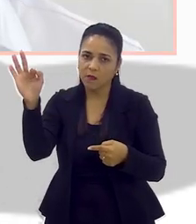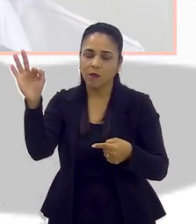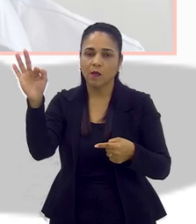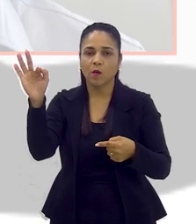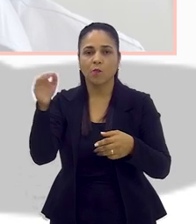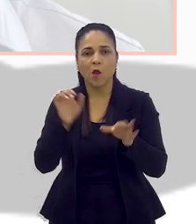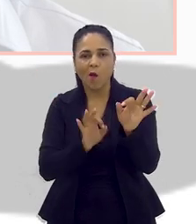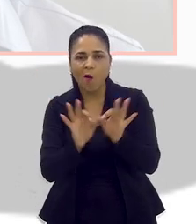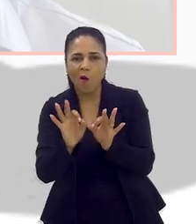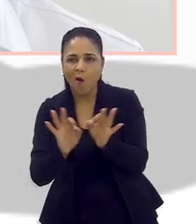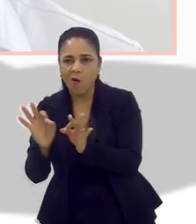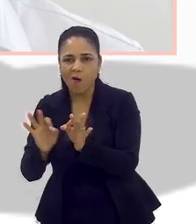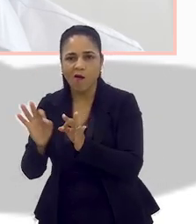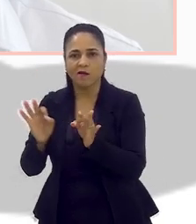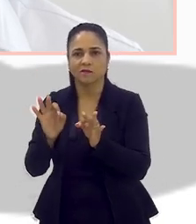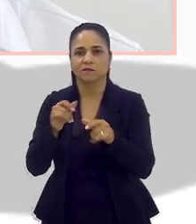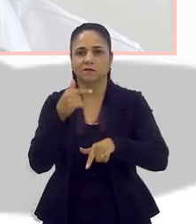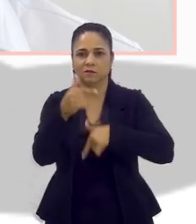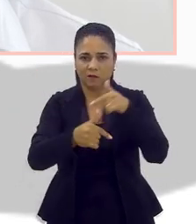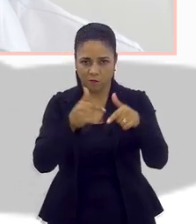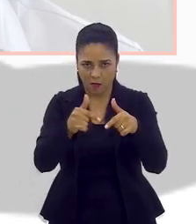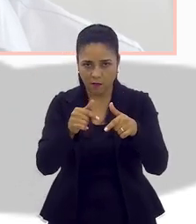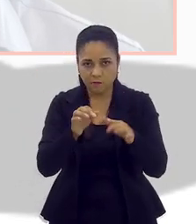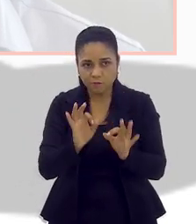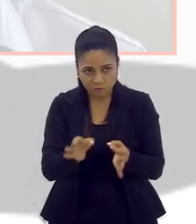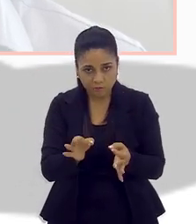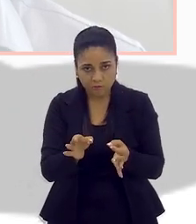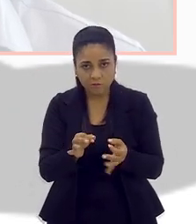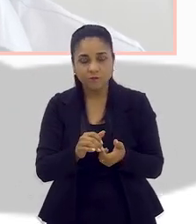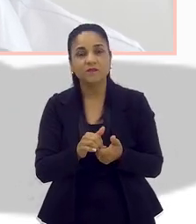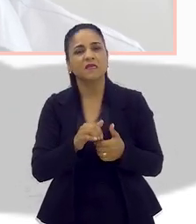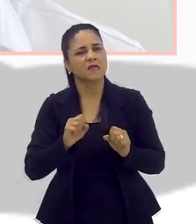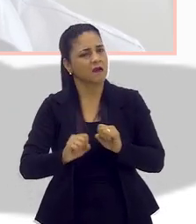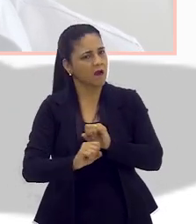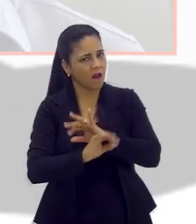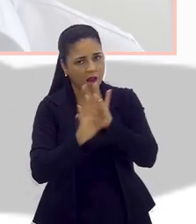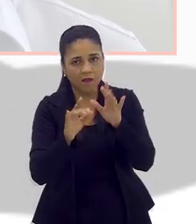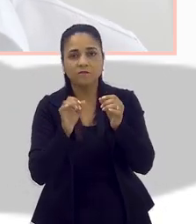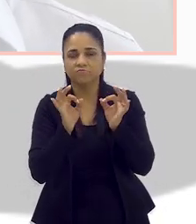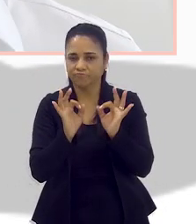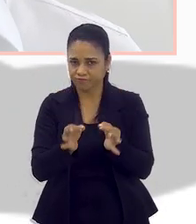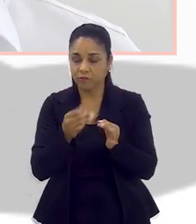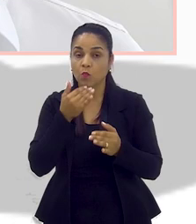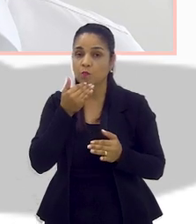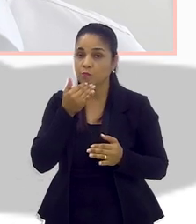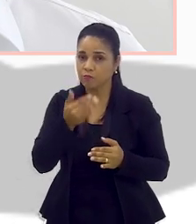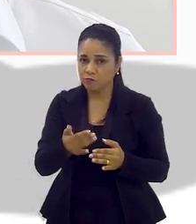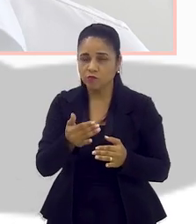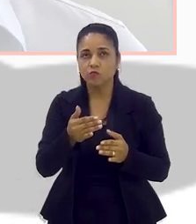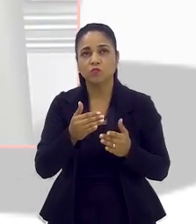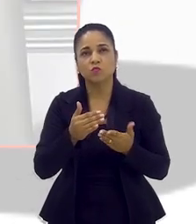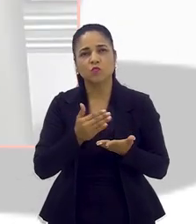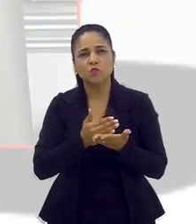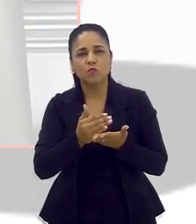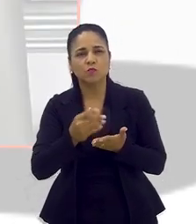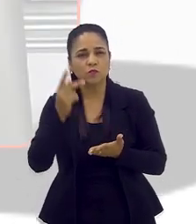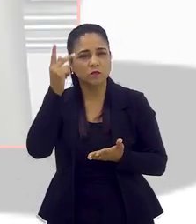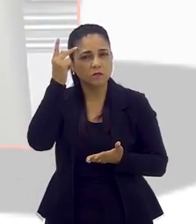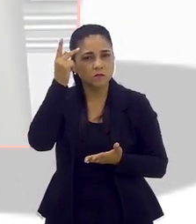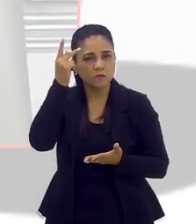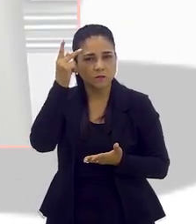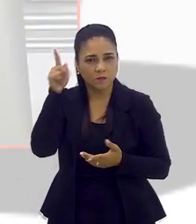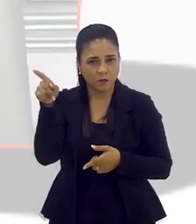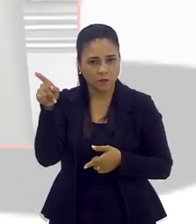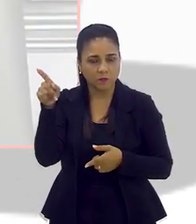nível federal, para que haja uma organização desse tipo de trabalho? Claro, na verdade, sim. O apelo começou em São